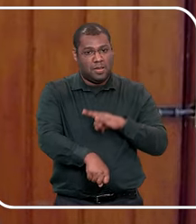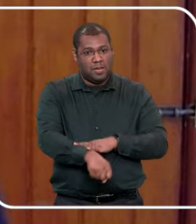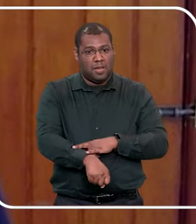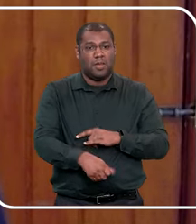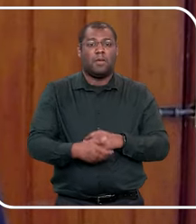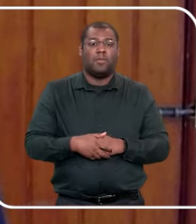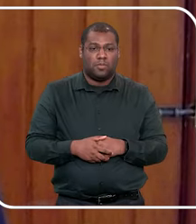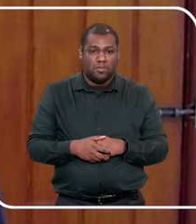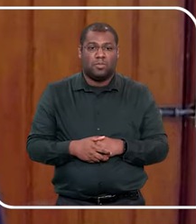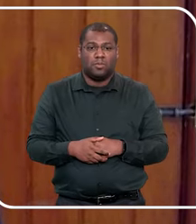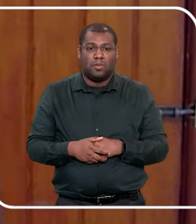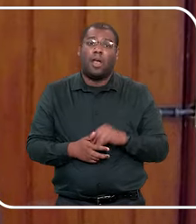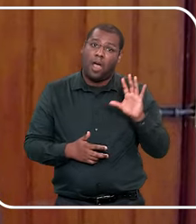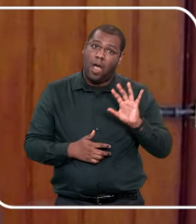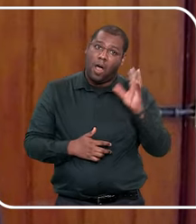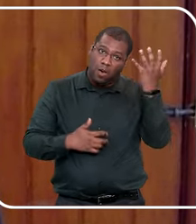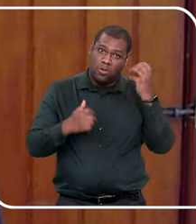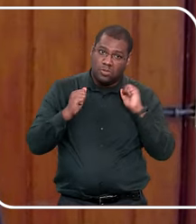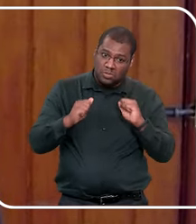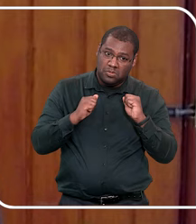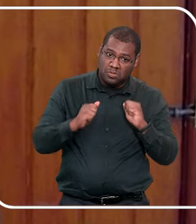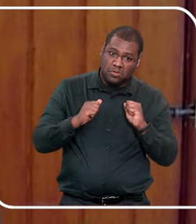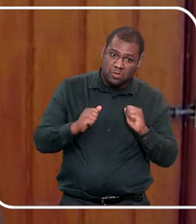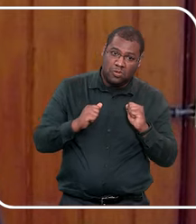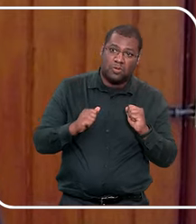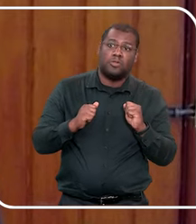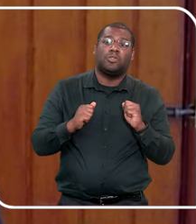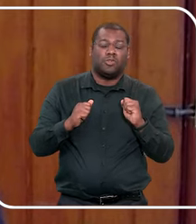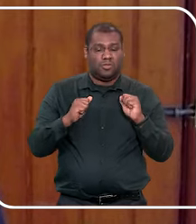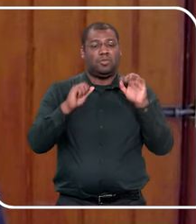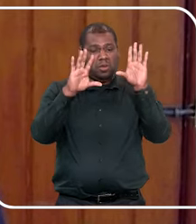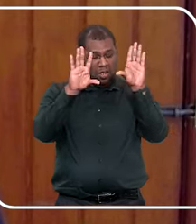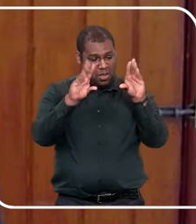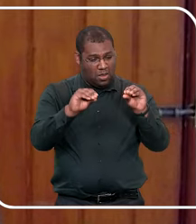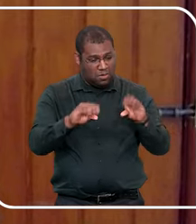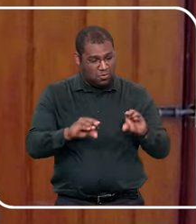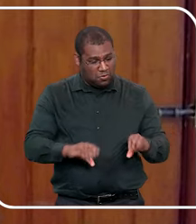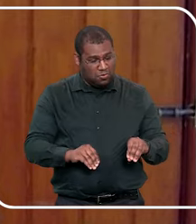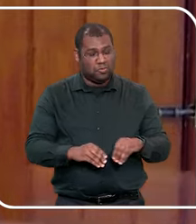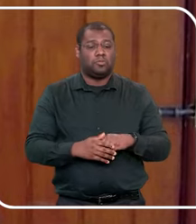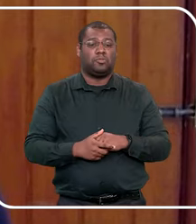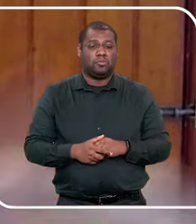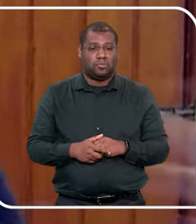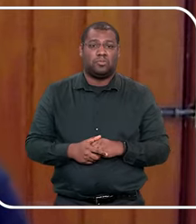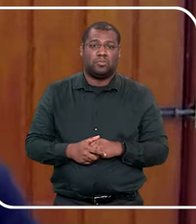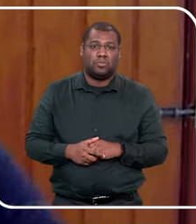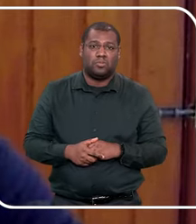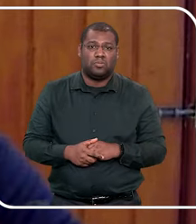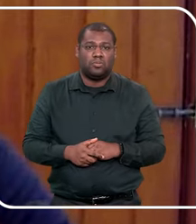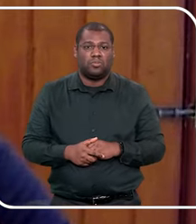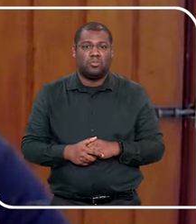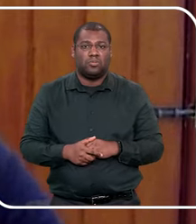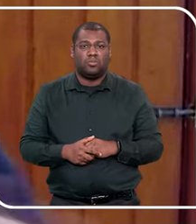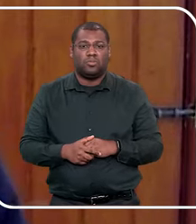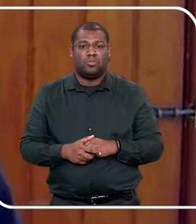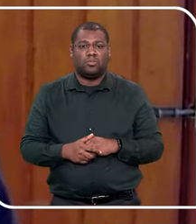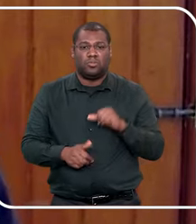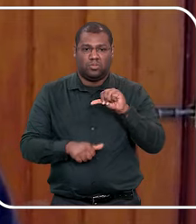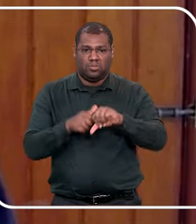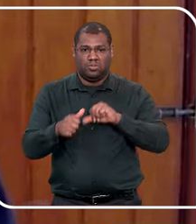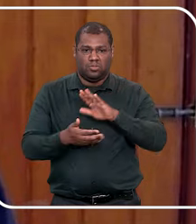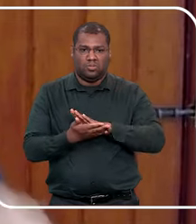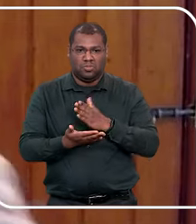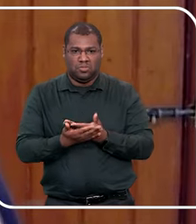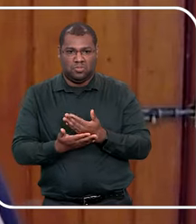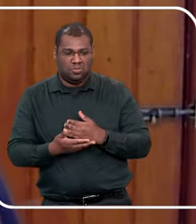rapidamente, infecção de urinária repetitiva, pode ser um, eu não sei se é bactéria, vírus, pode, pode não ser nada, tá